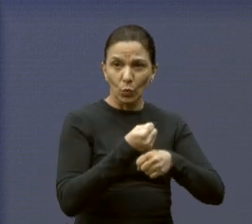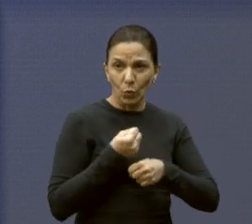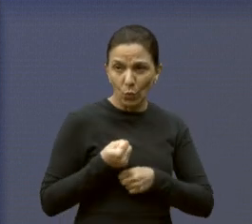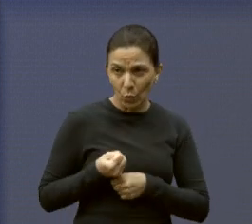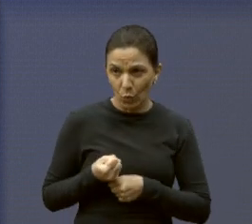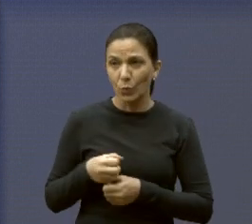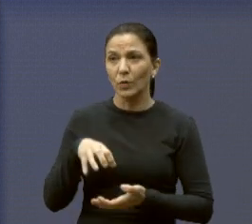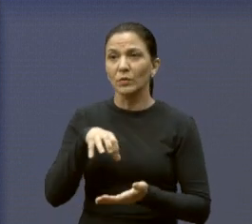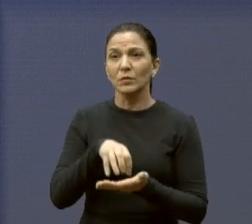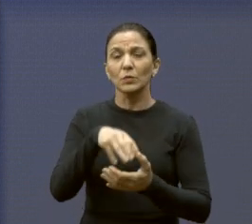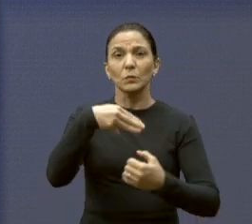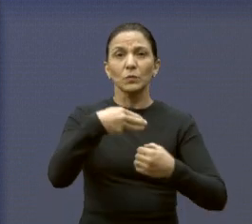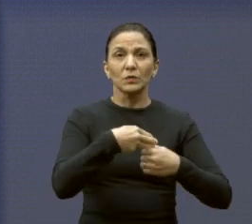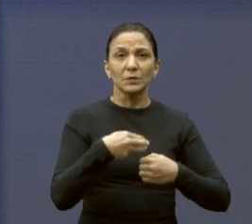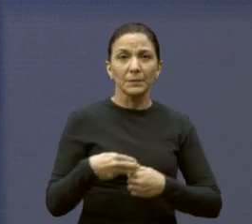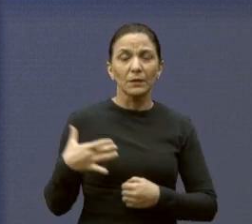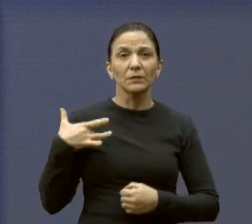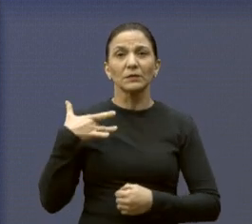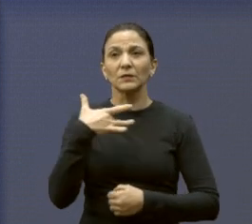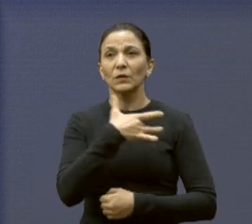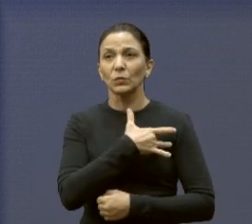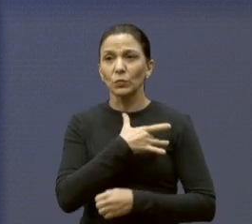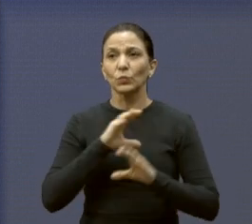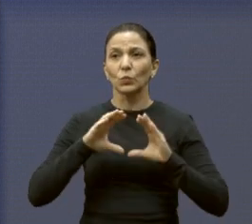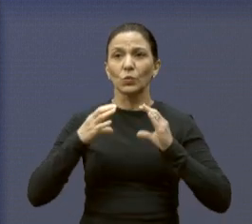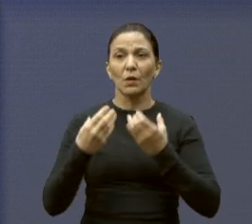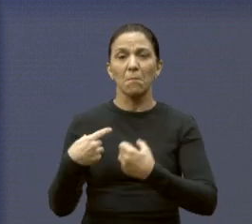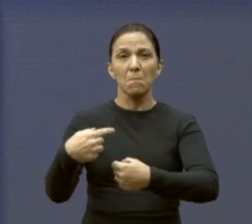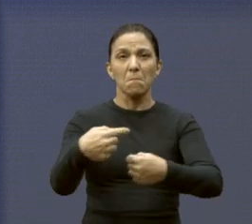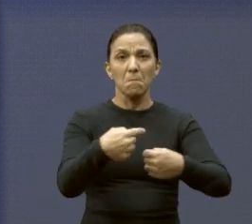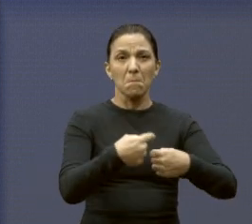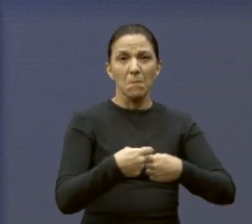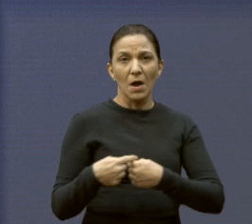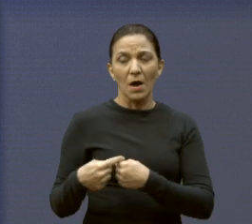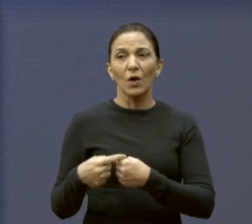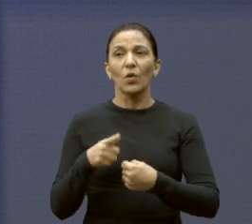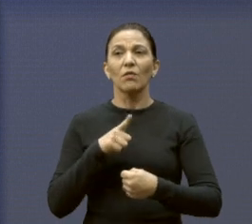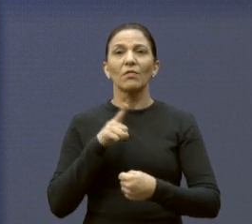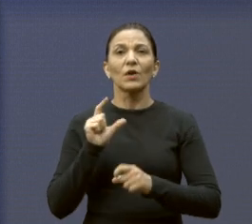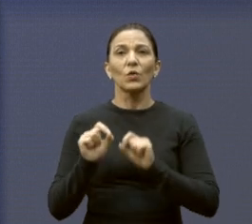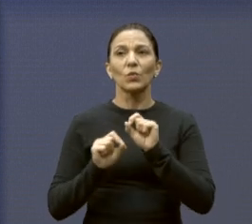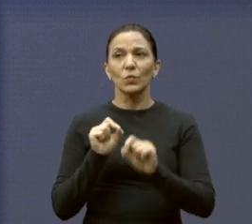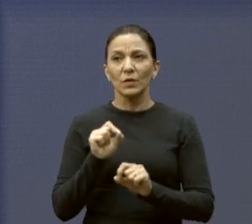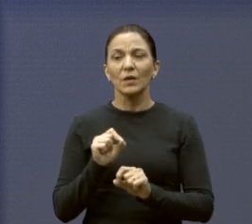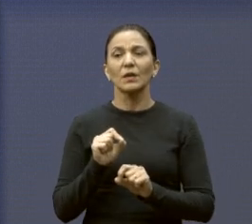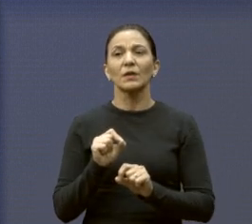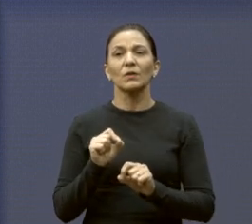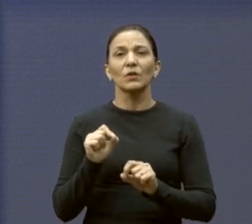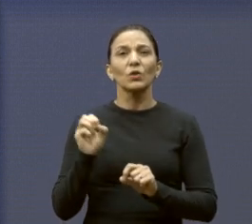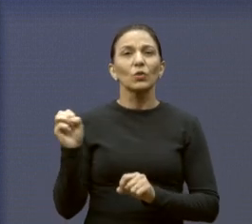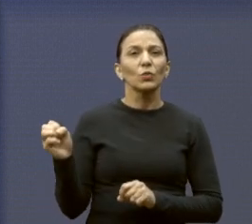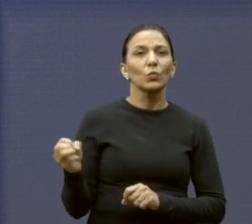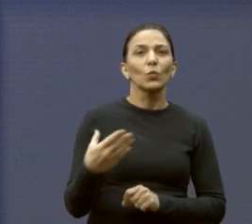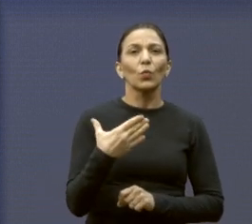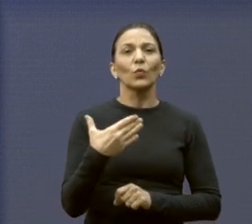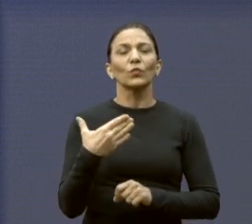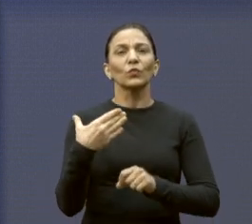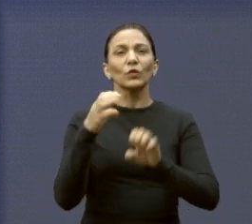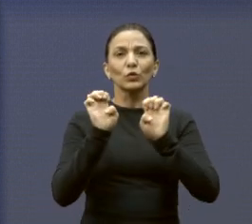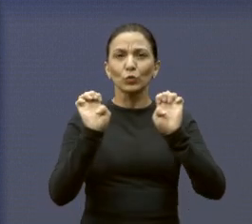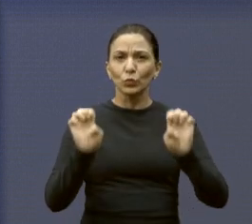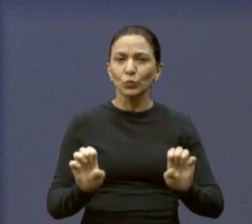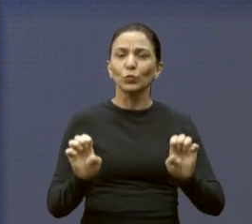Municipal de Saúde Comunitária do bairro contemplam uma renovação completa na